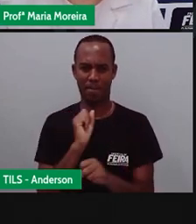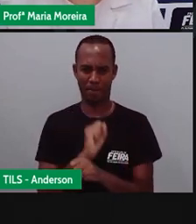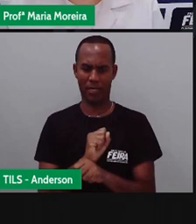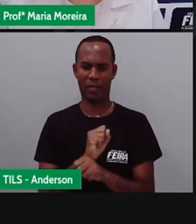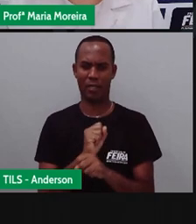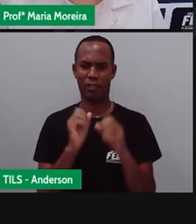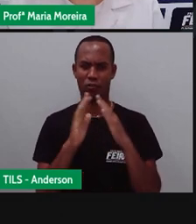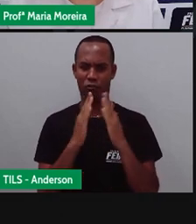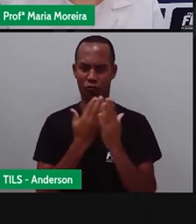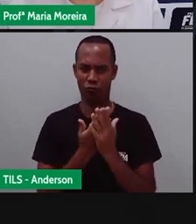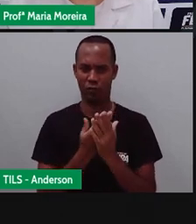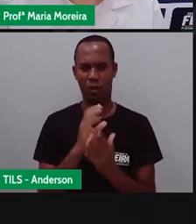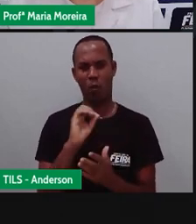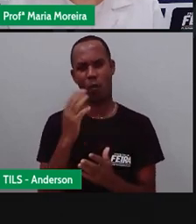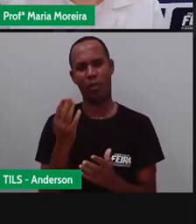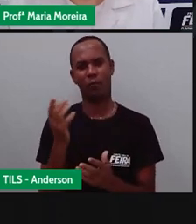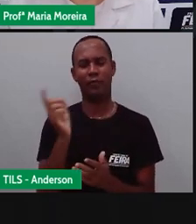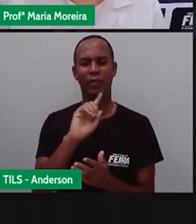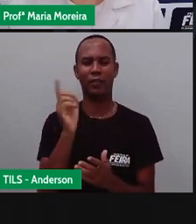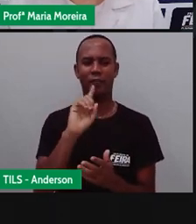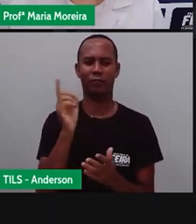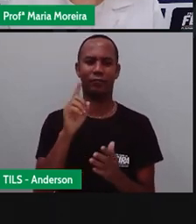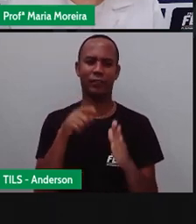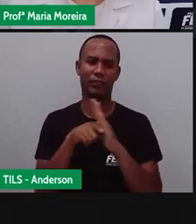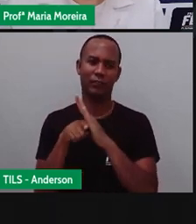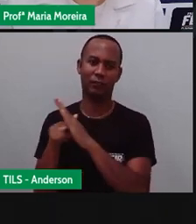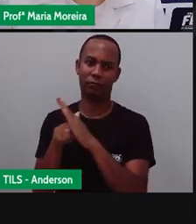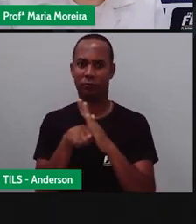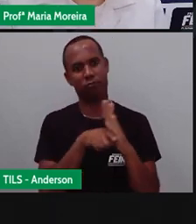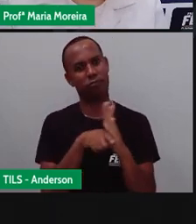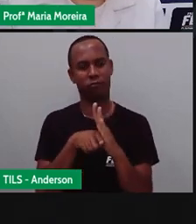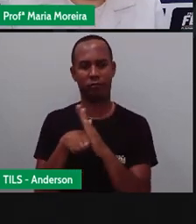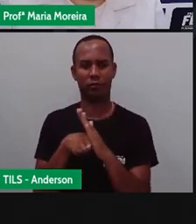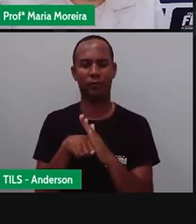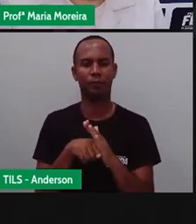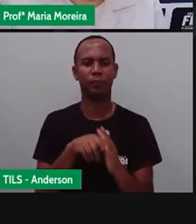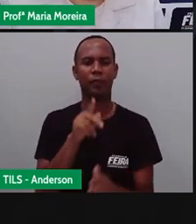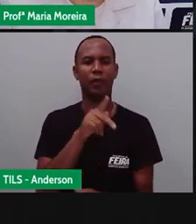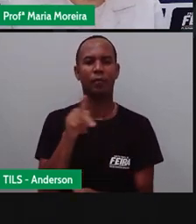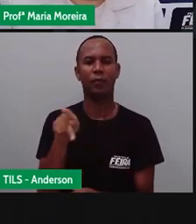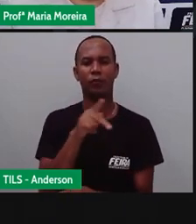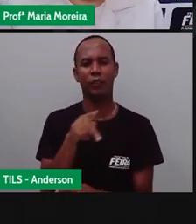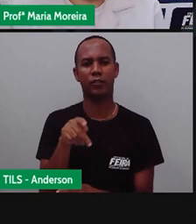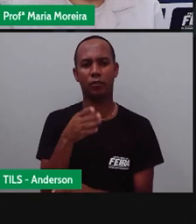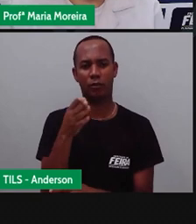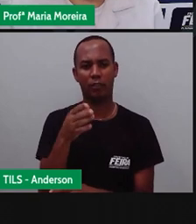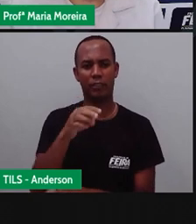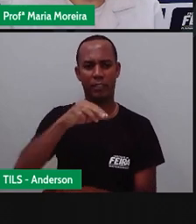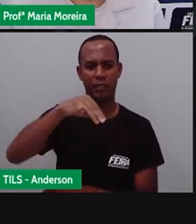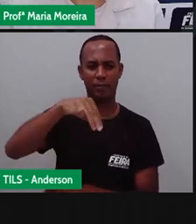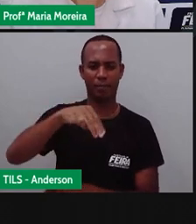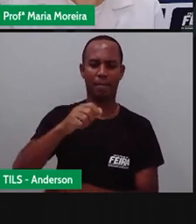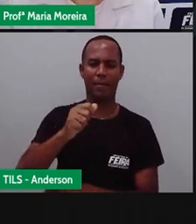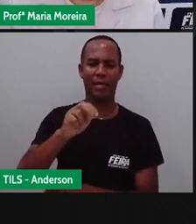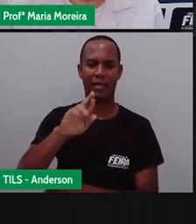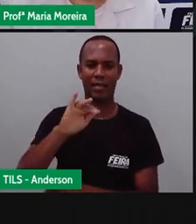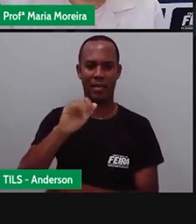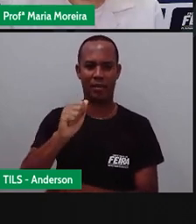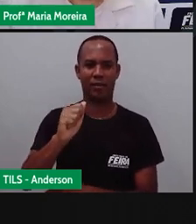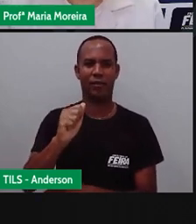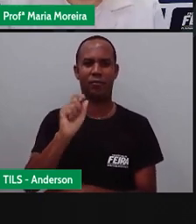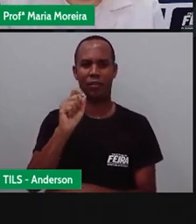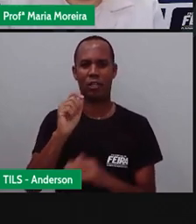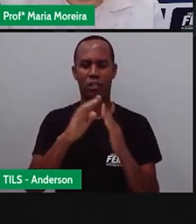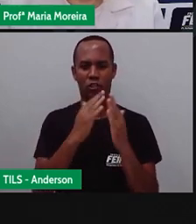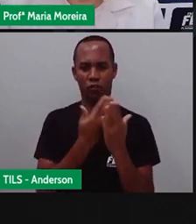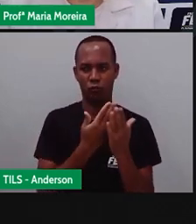Você vai, Anderson? Para de estudar? Não. A Pró Maria estuda até hoje, você estuda ainda, Anderson? Pois